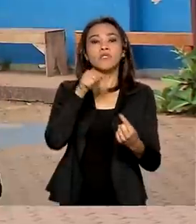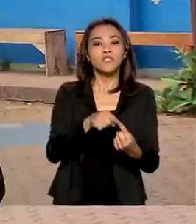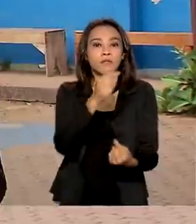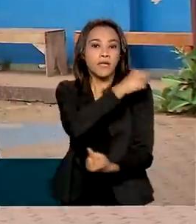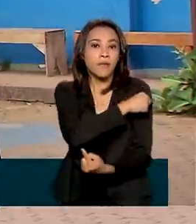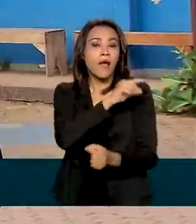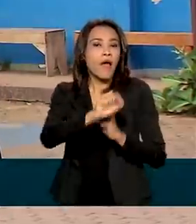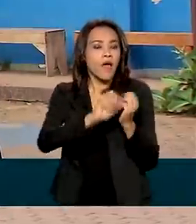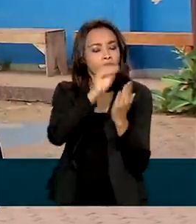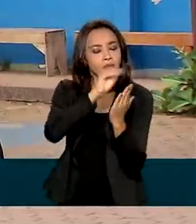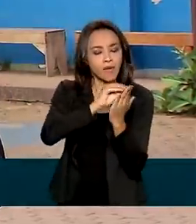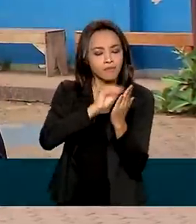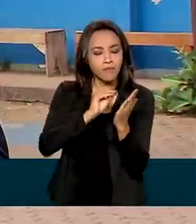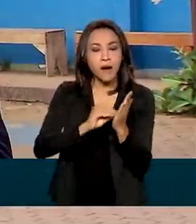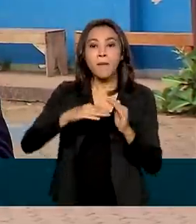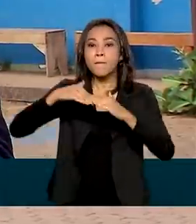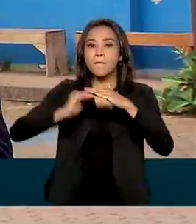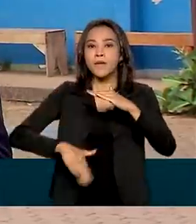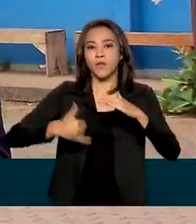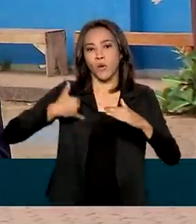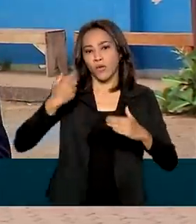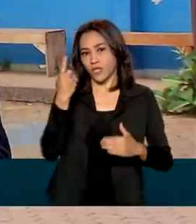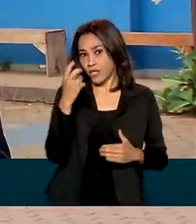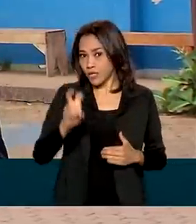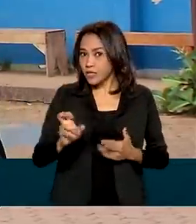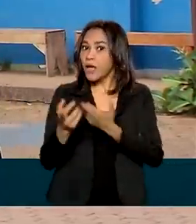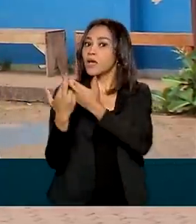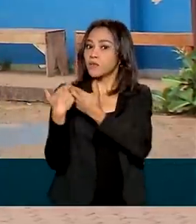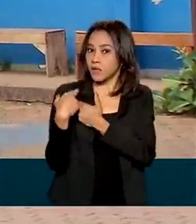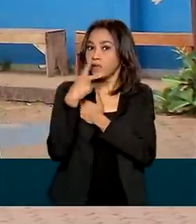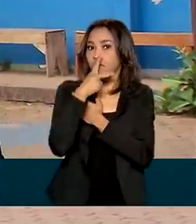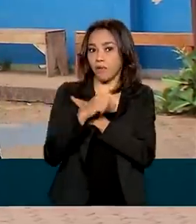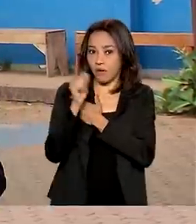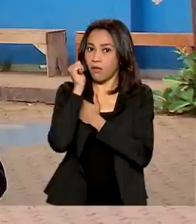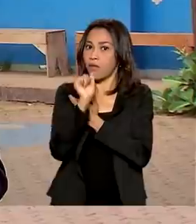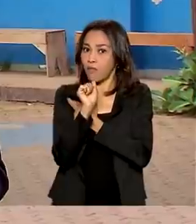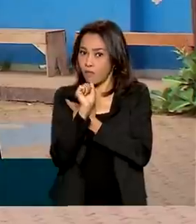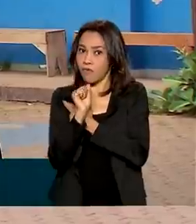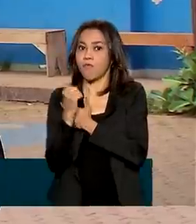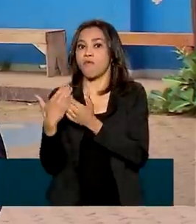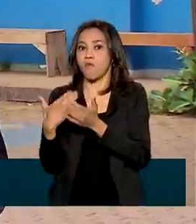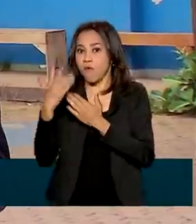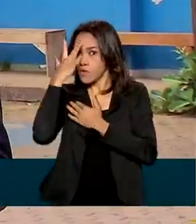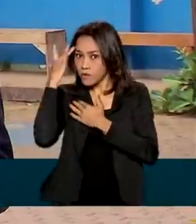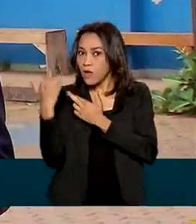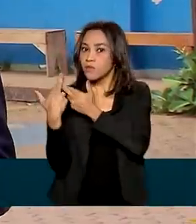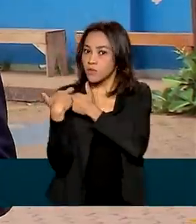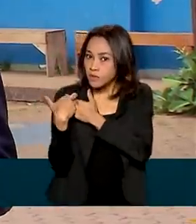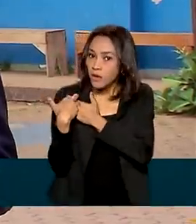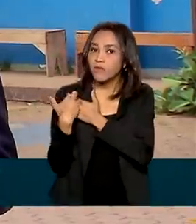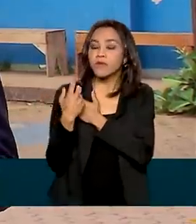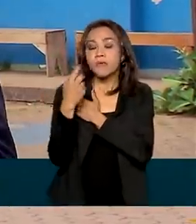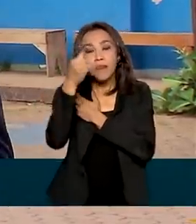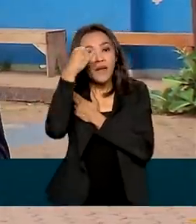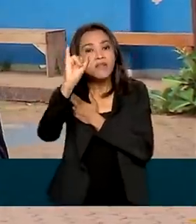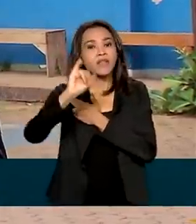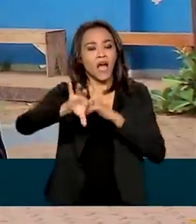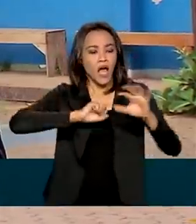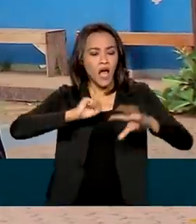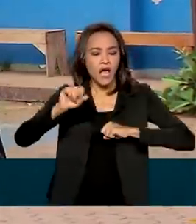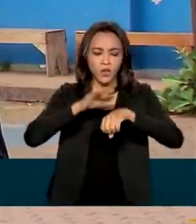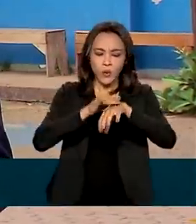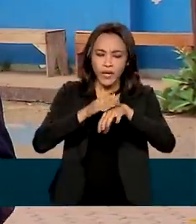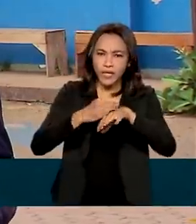a caderneta de menores de 15 anos, o que é dever de pais e responsáveis. A vacinação é segura e evita que doenças já